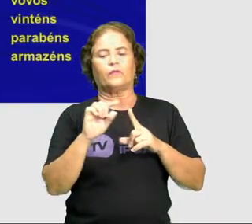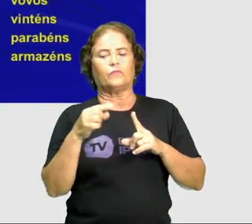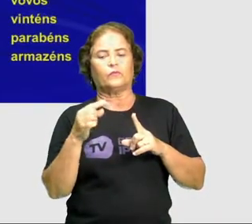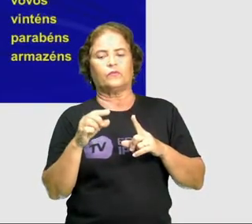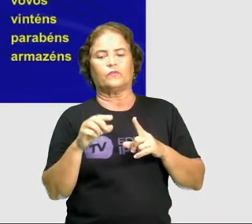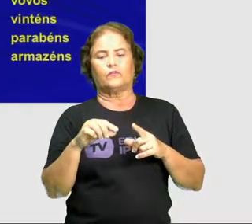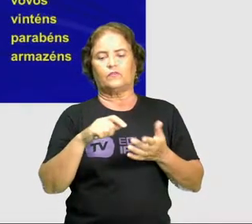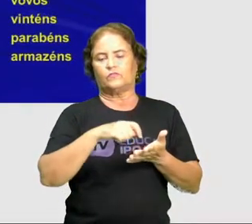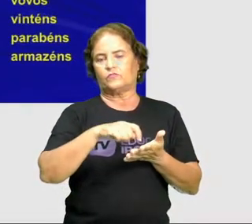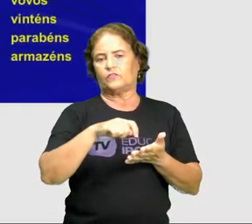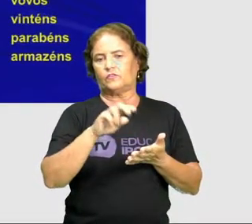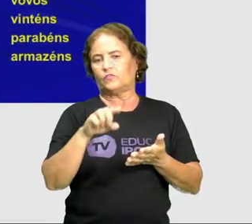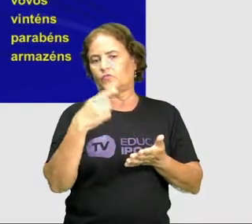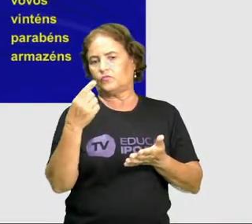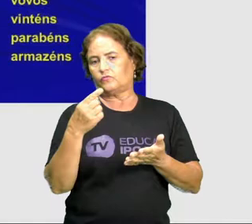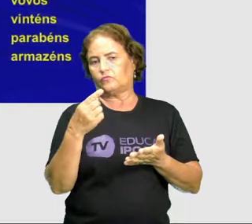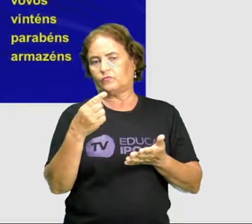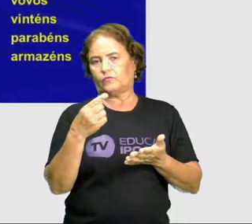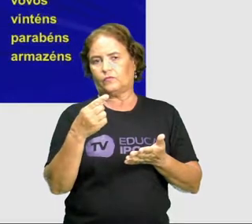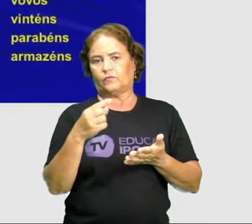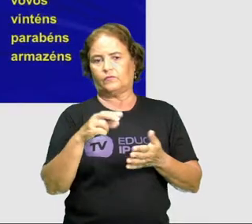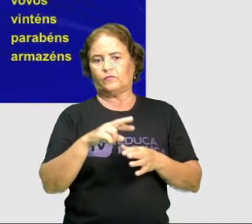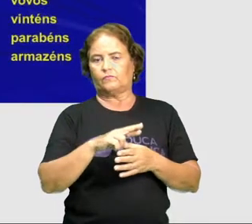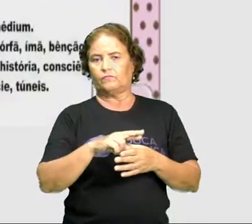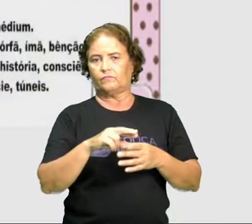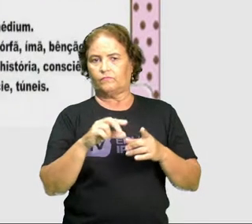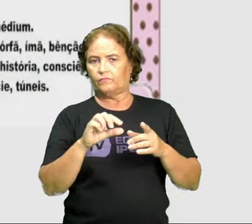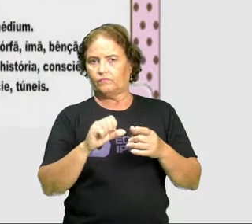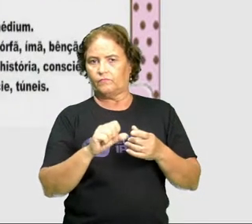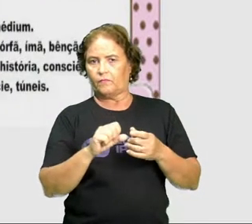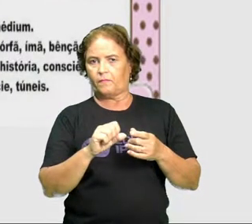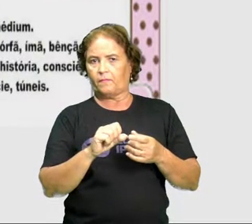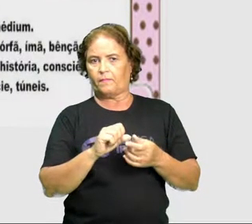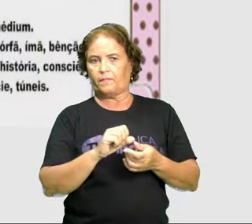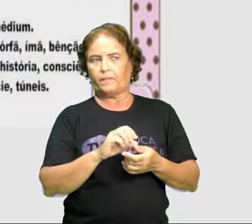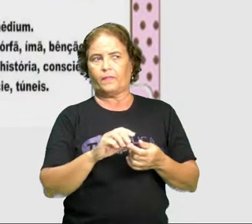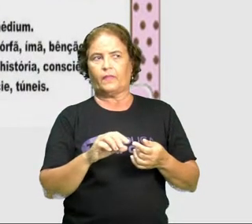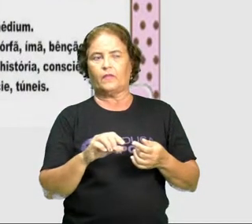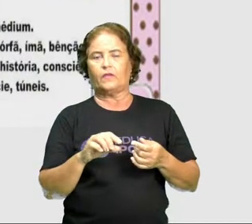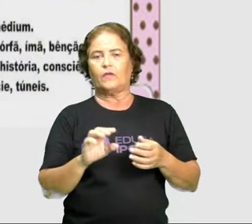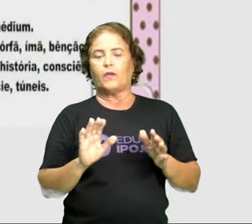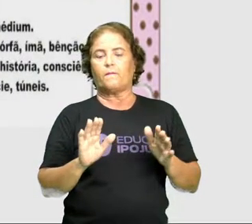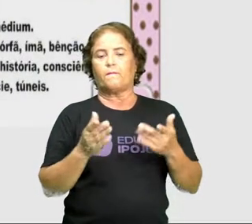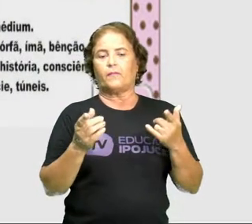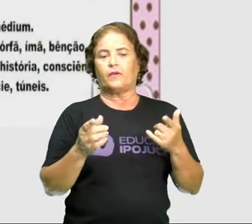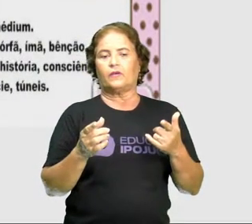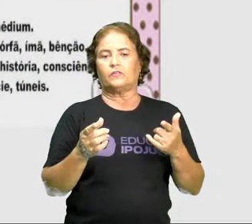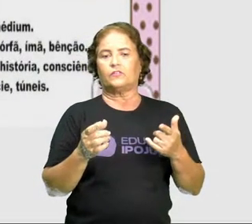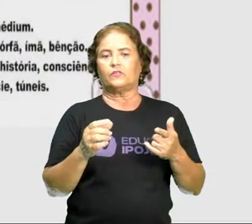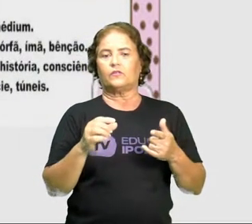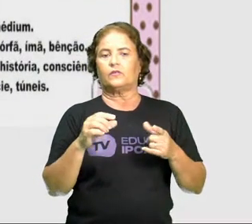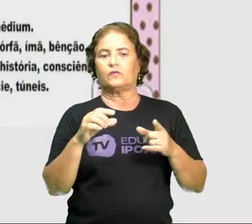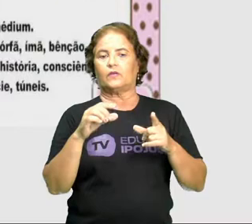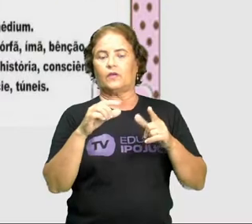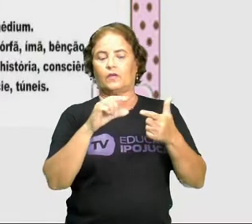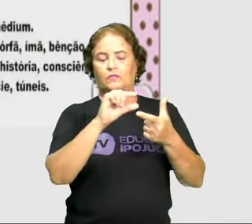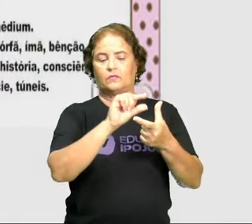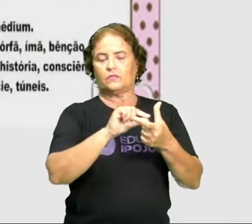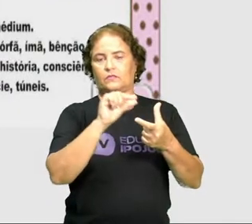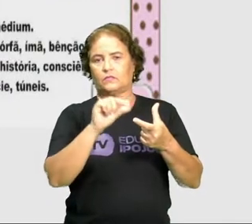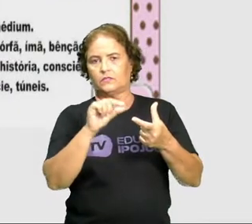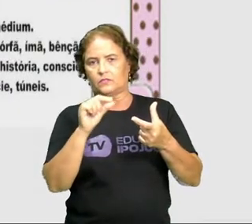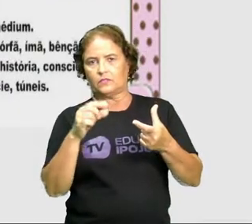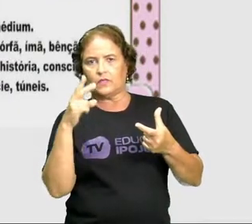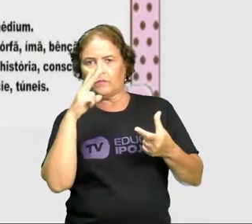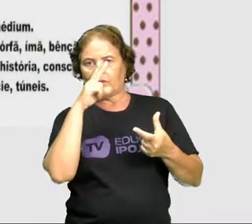forma, que é quando a sílaba tônica, ela está na antepenúltima, que a gente chama essas palavras